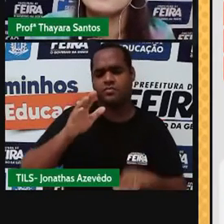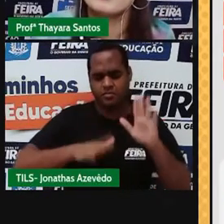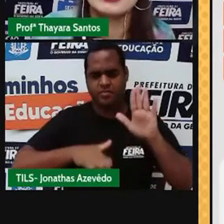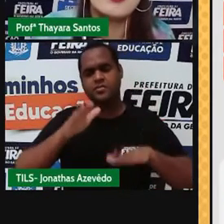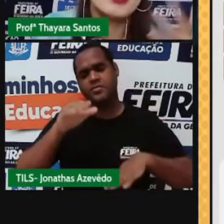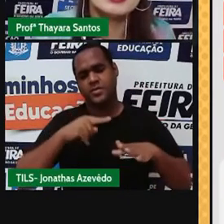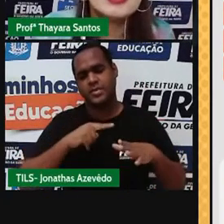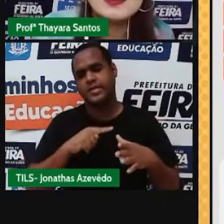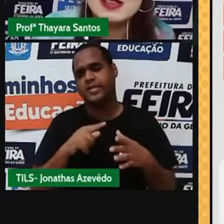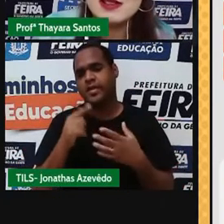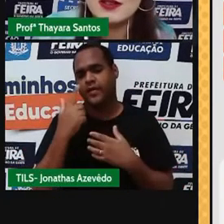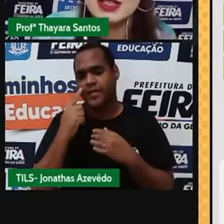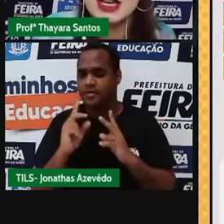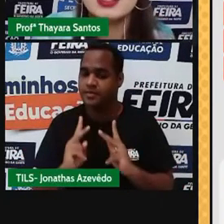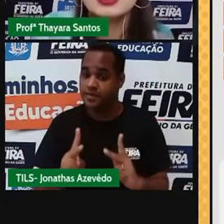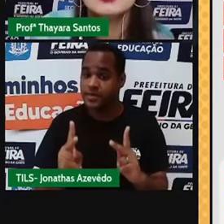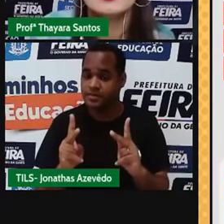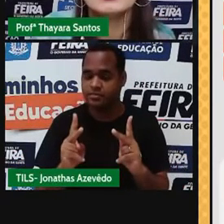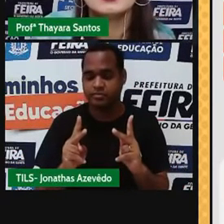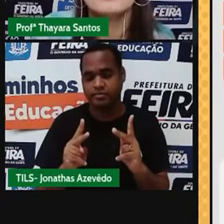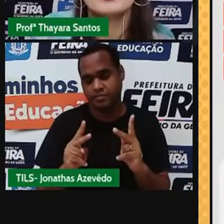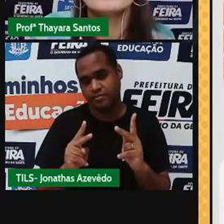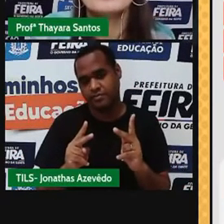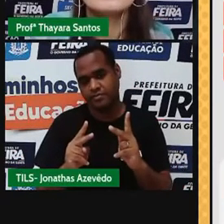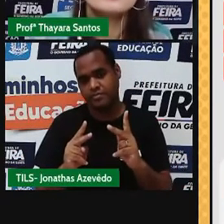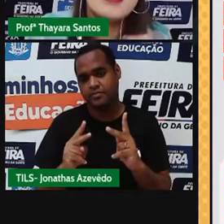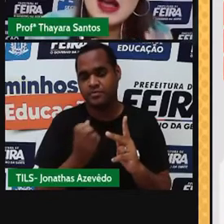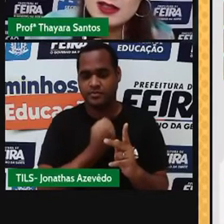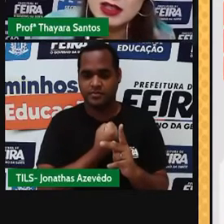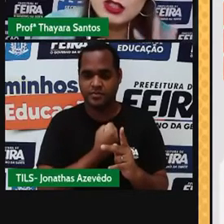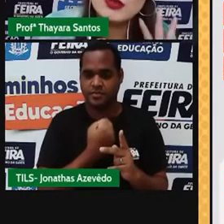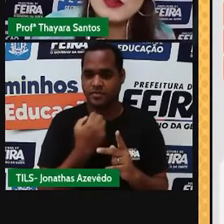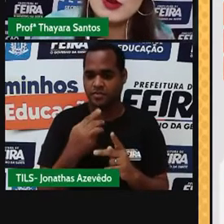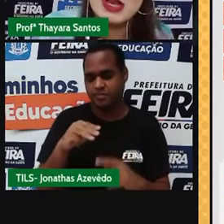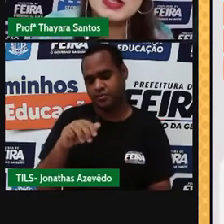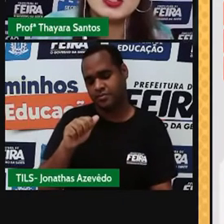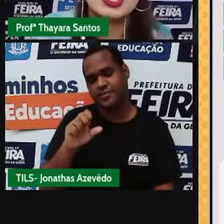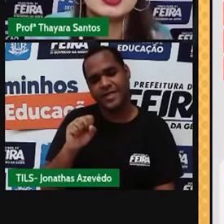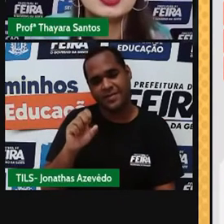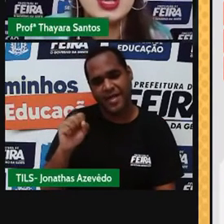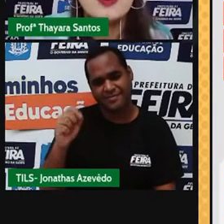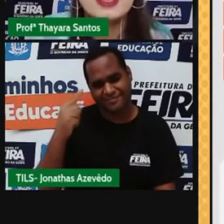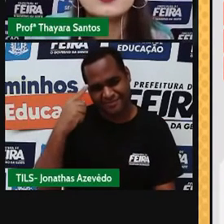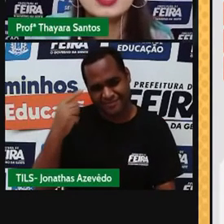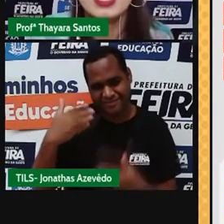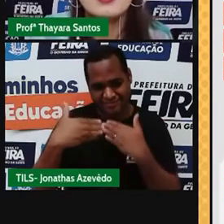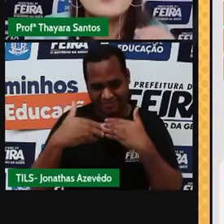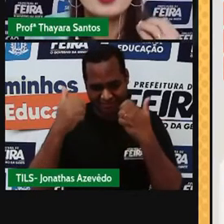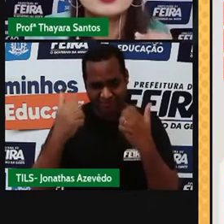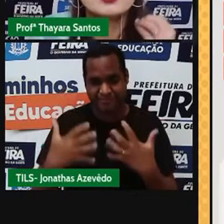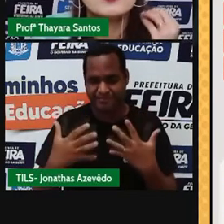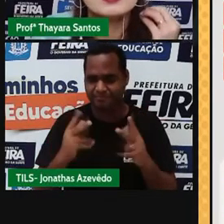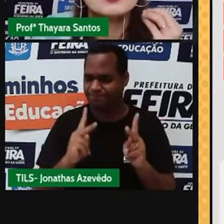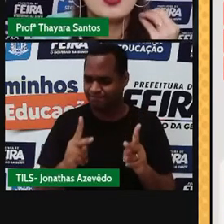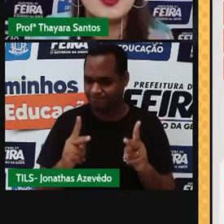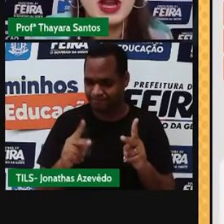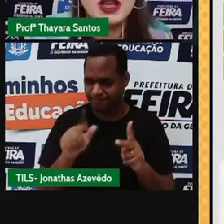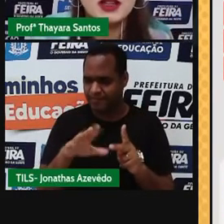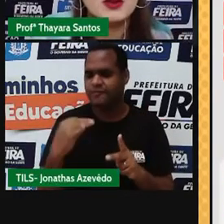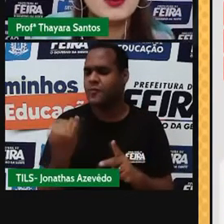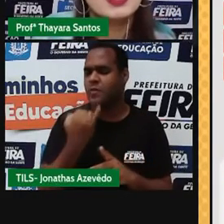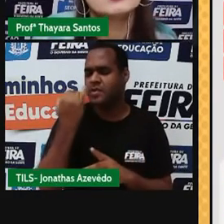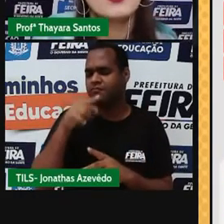como vocês vão ver, na maioria das vezes, na verdade, vai ter também o número de massa, que a gente vai ver mais adiante. Mas o que é importante que vocês